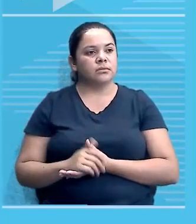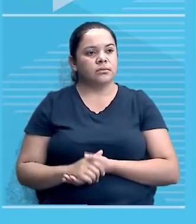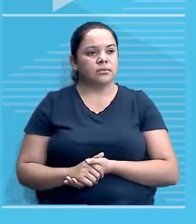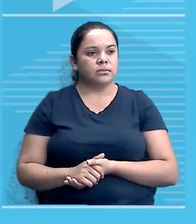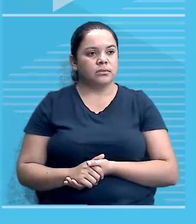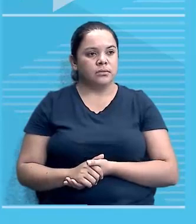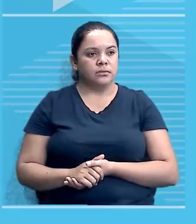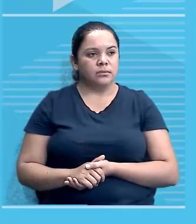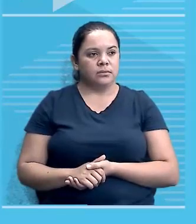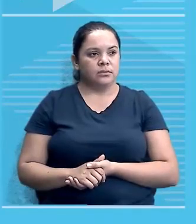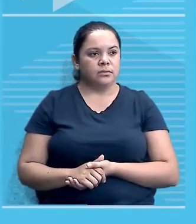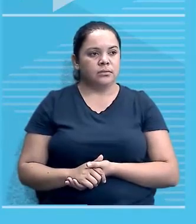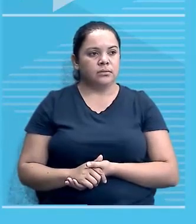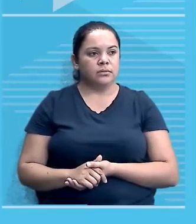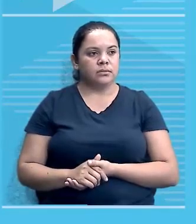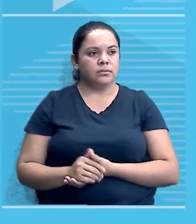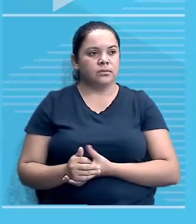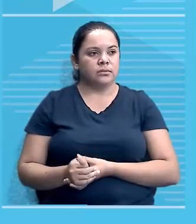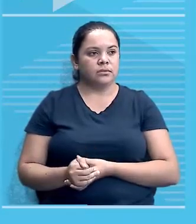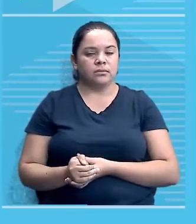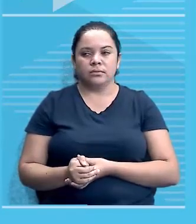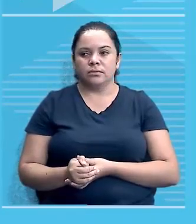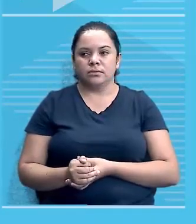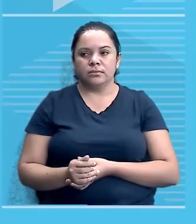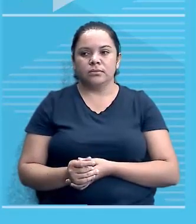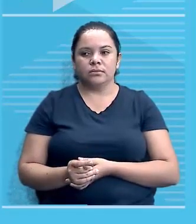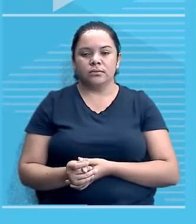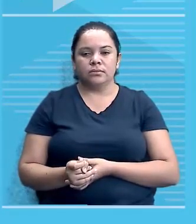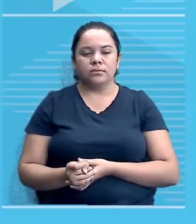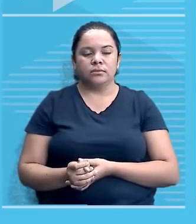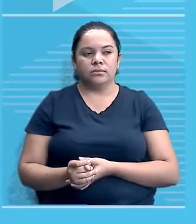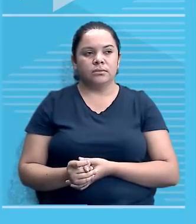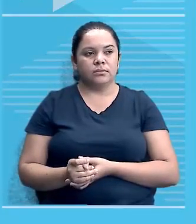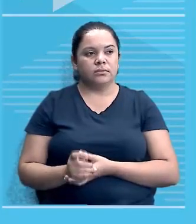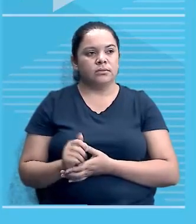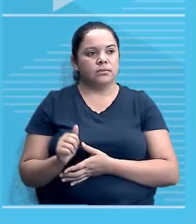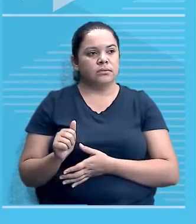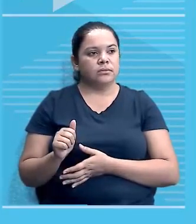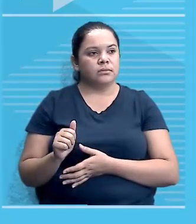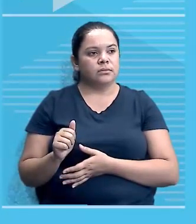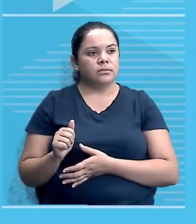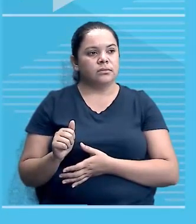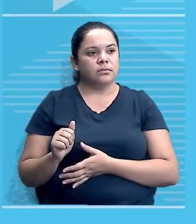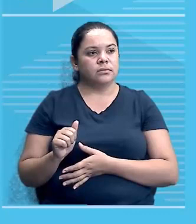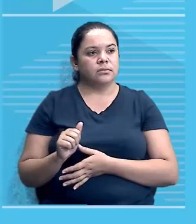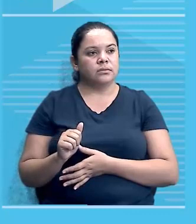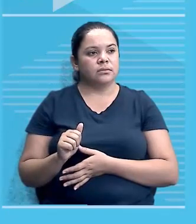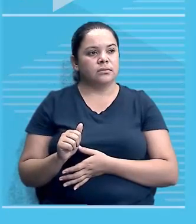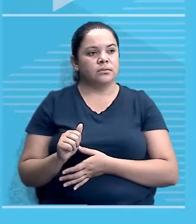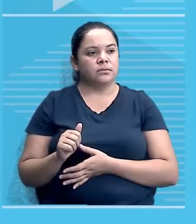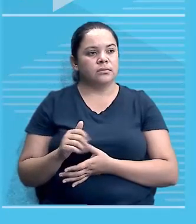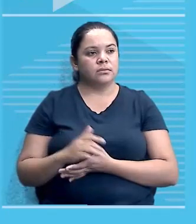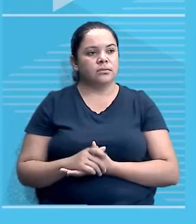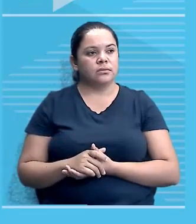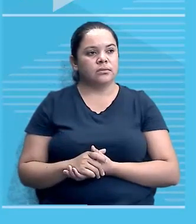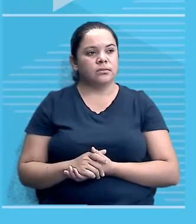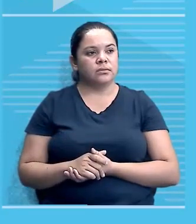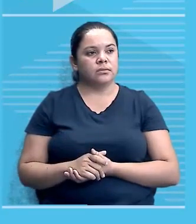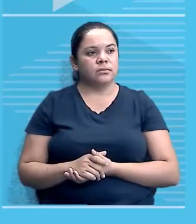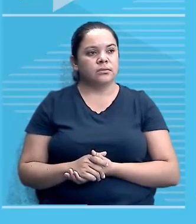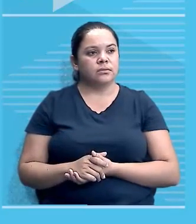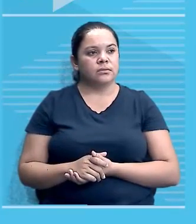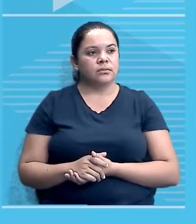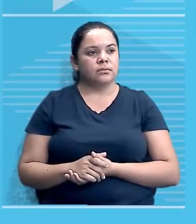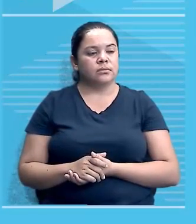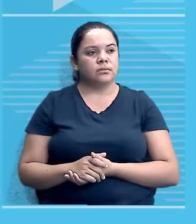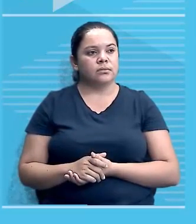adiamento do processo de libertação nas colônias, no processo de